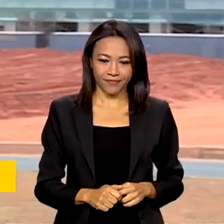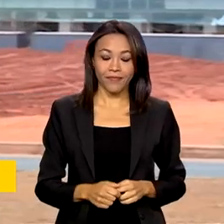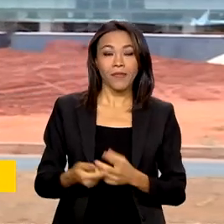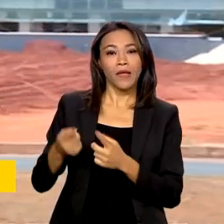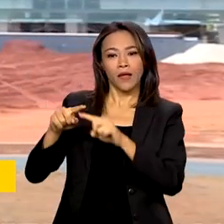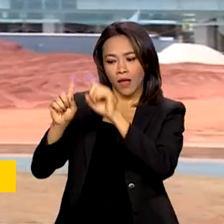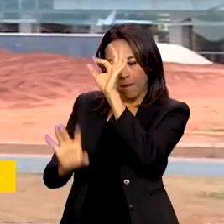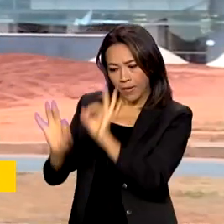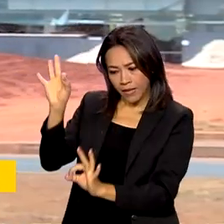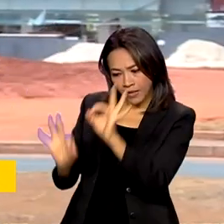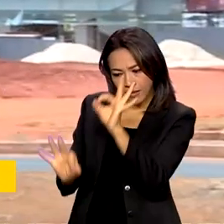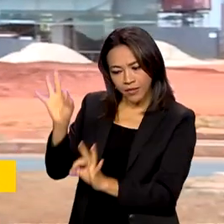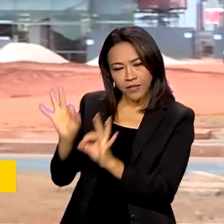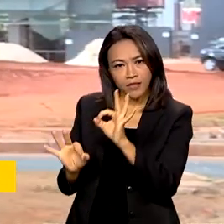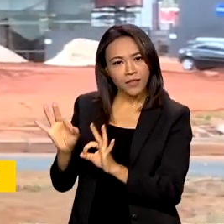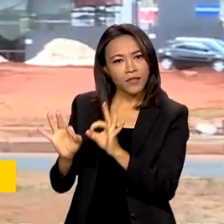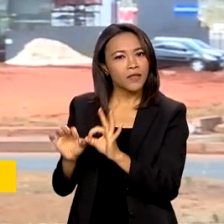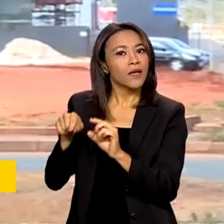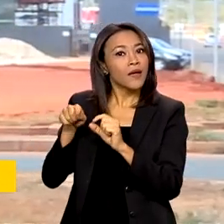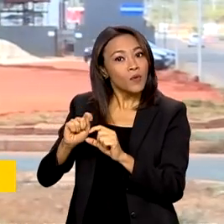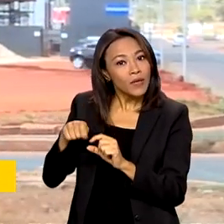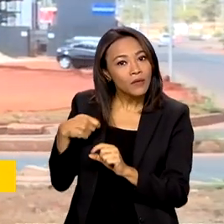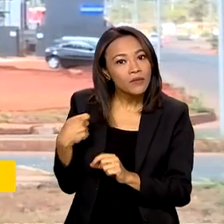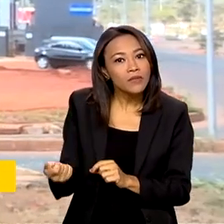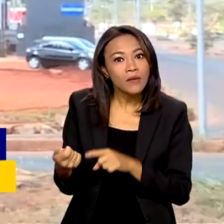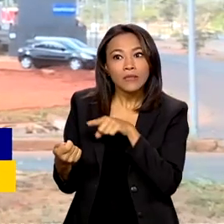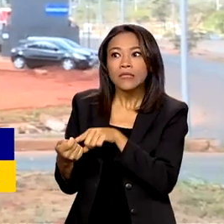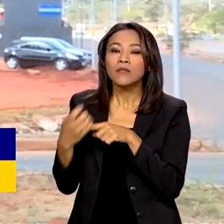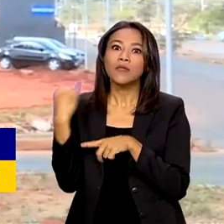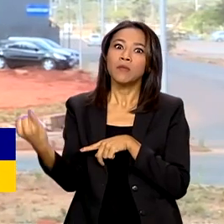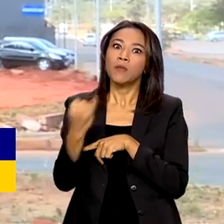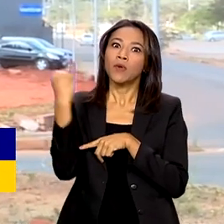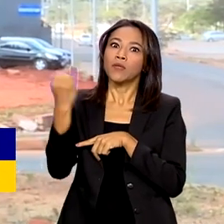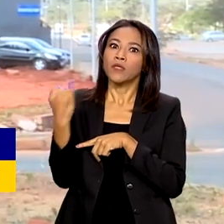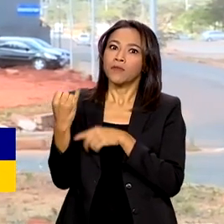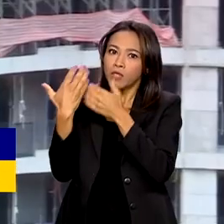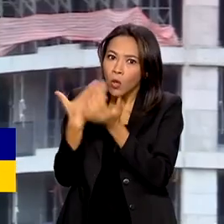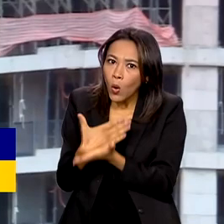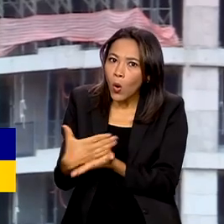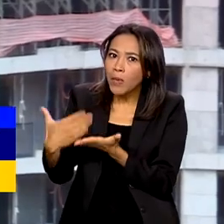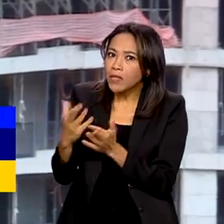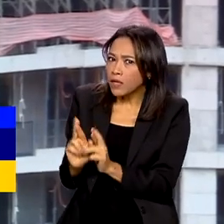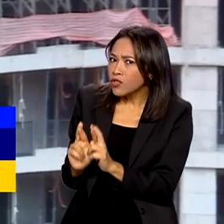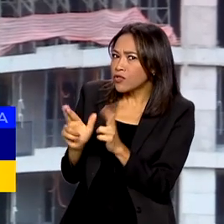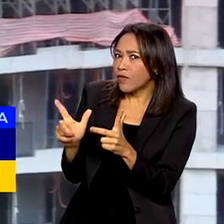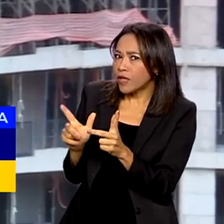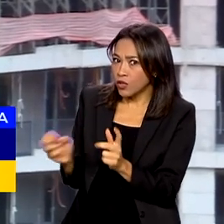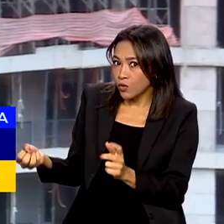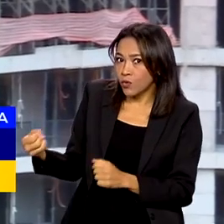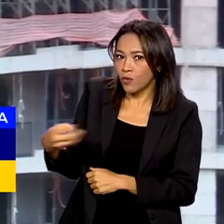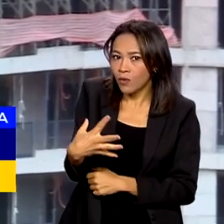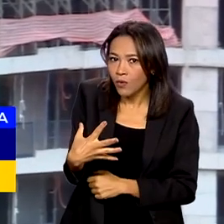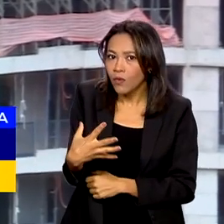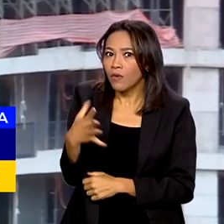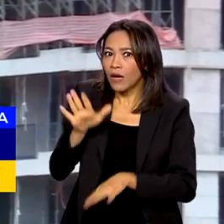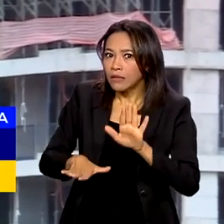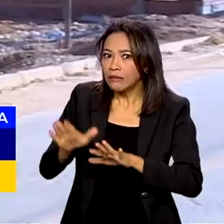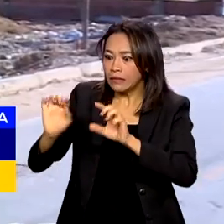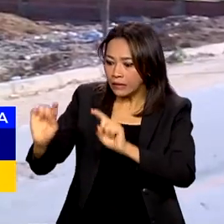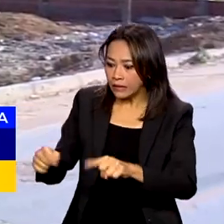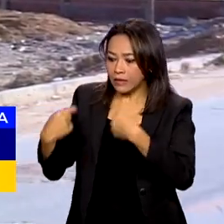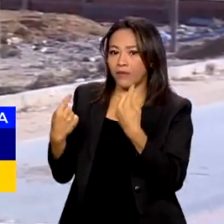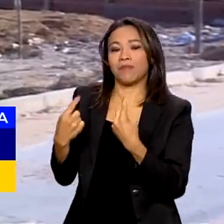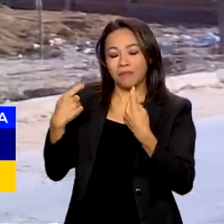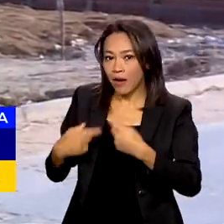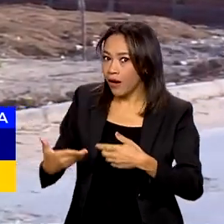Planejar, verbo que vale para quando pretendemos iniciar algo diferente, novo, às vezes desafiador.